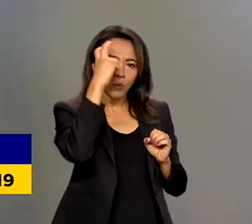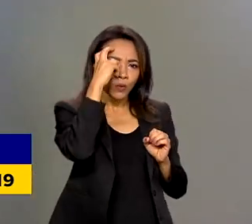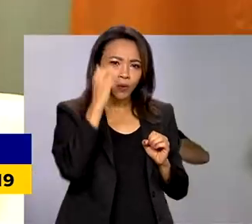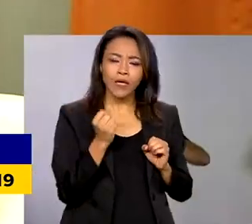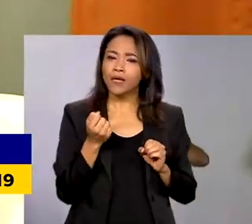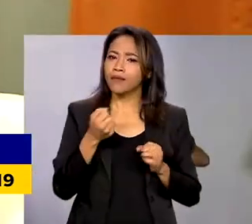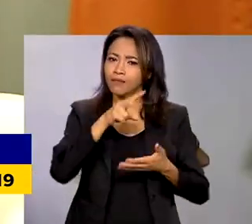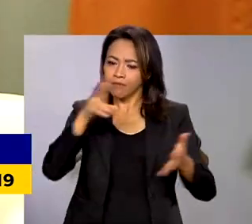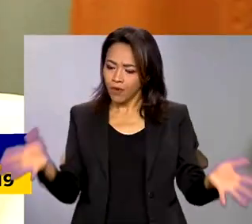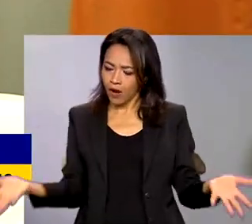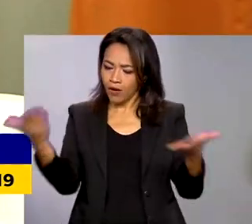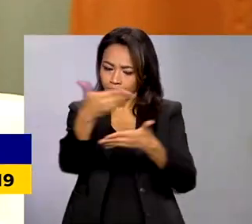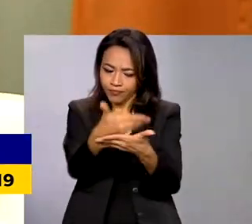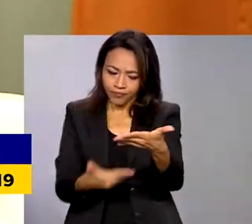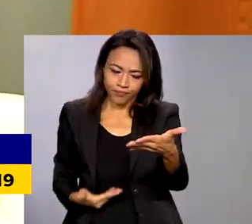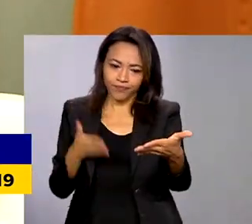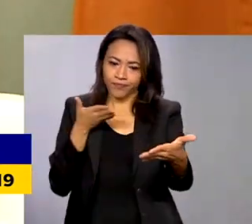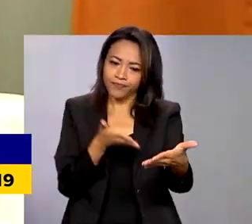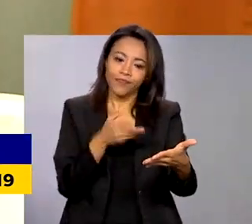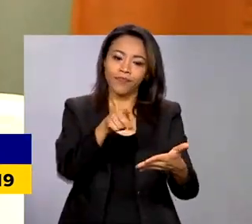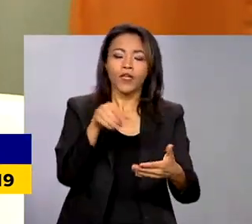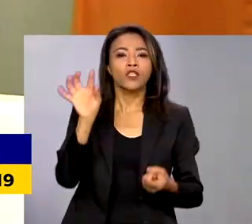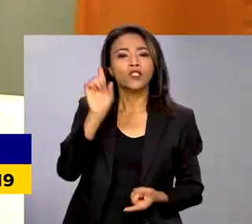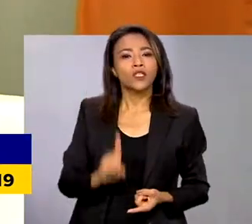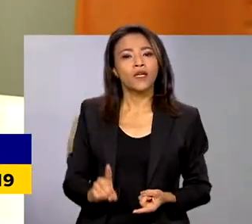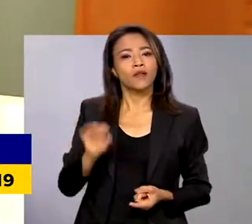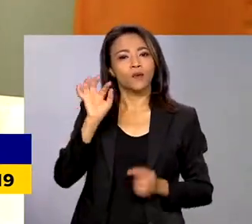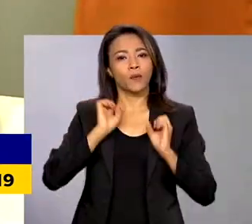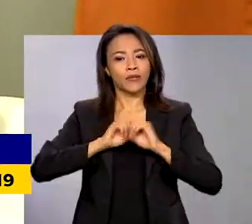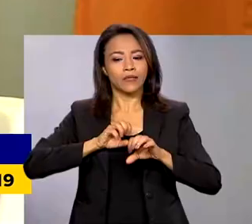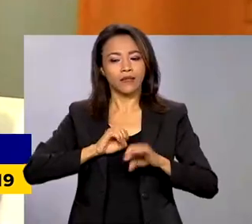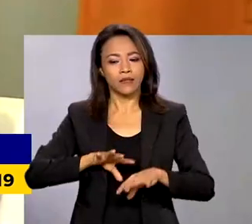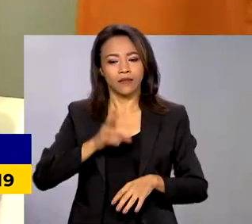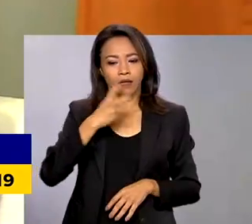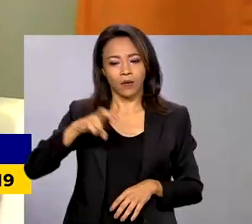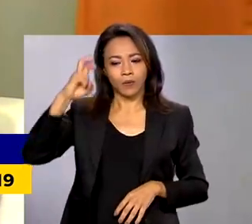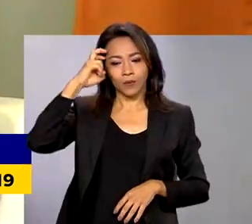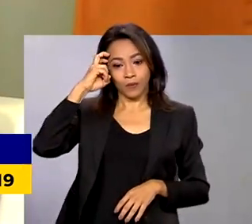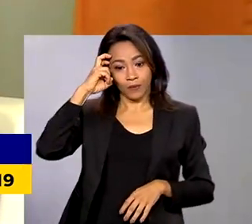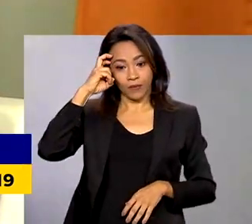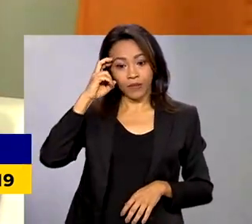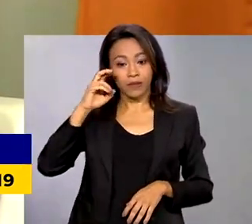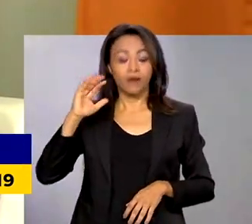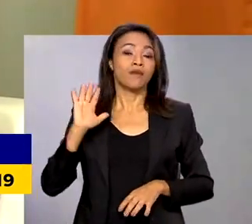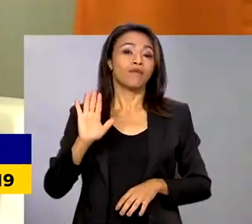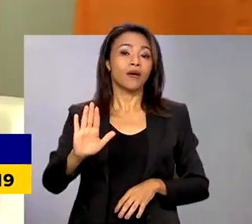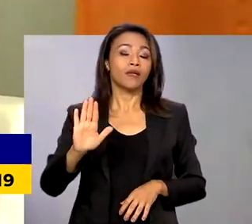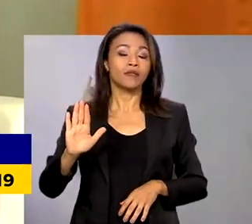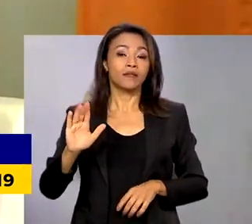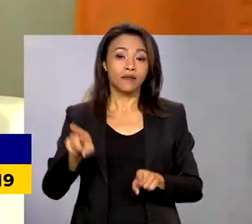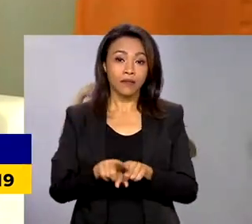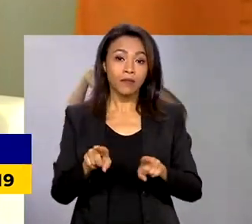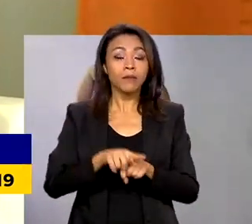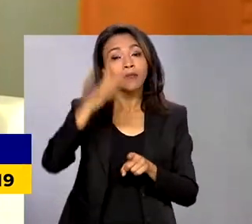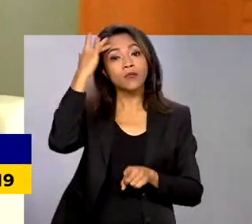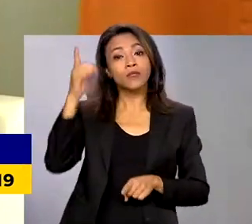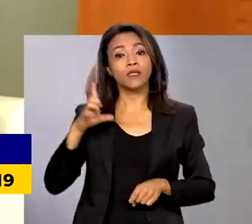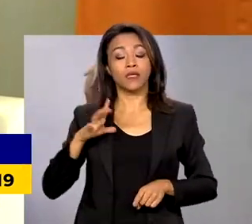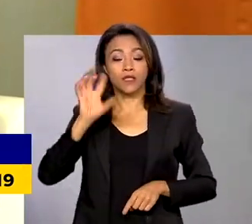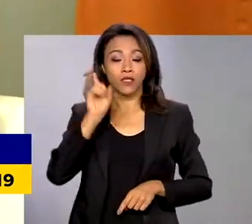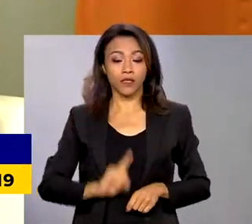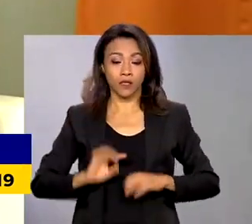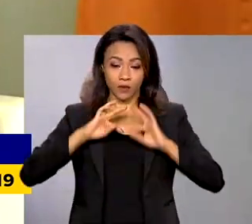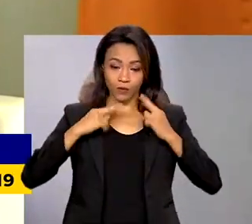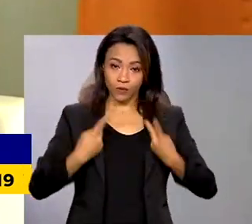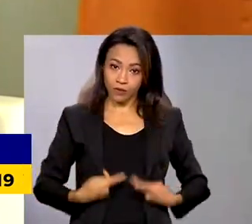e da leitura. Direito à educação, à cultura garantidos, mas sobretudo pessoas com direitos humanos